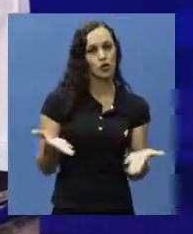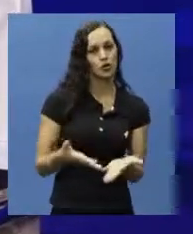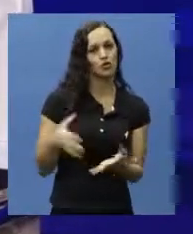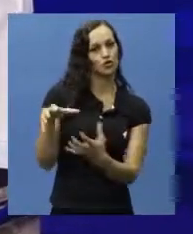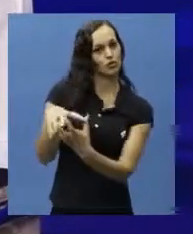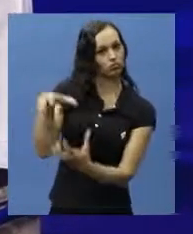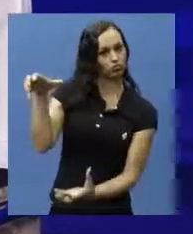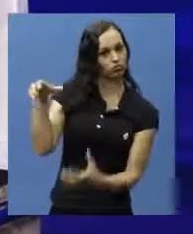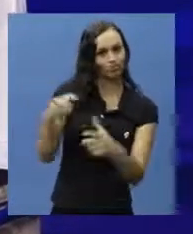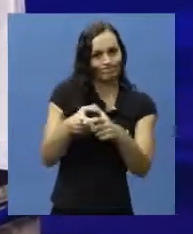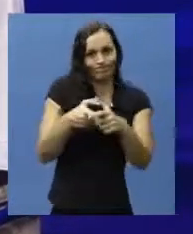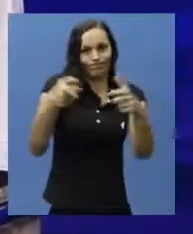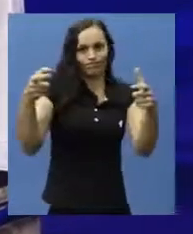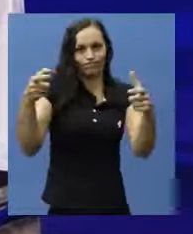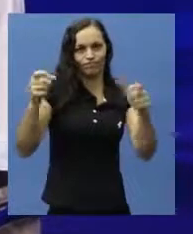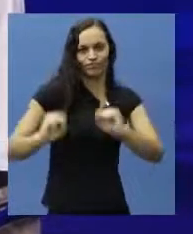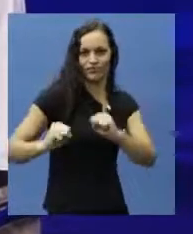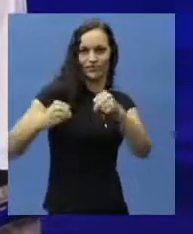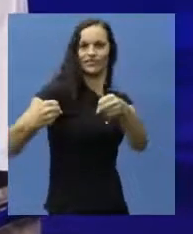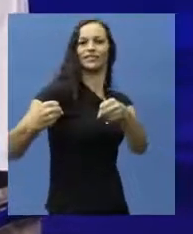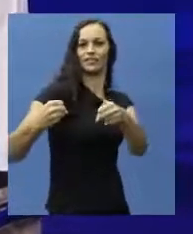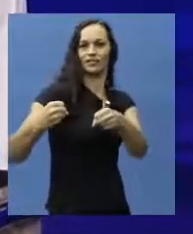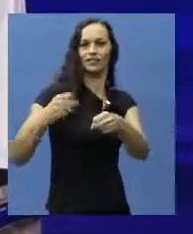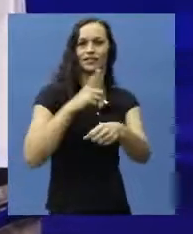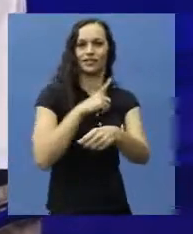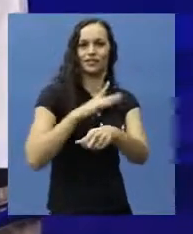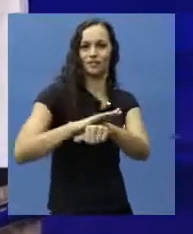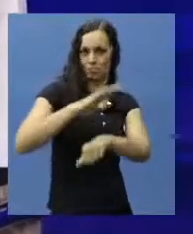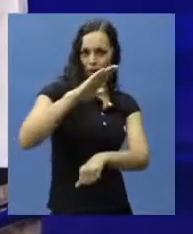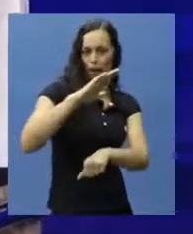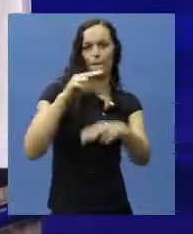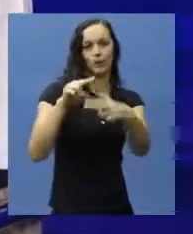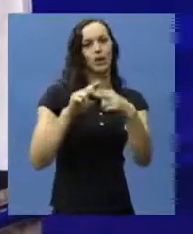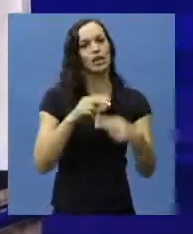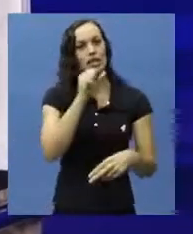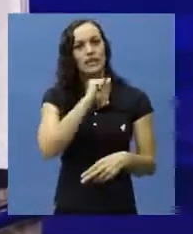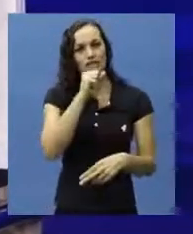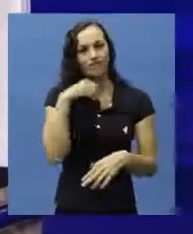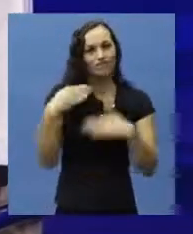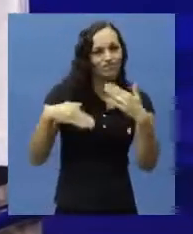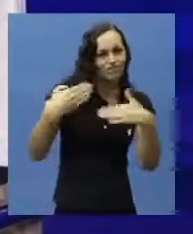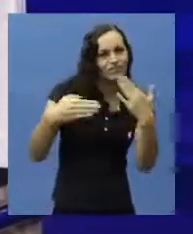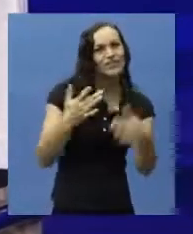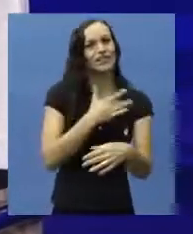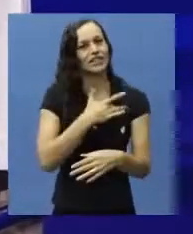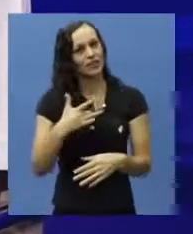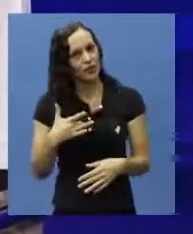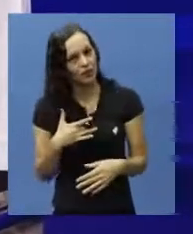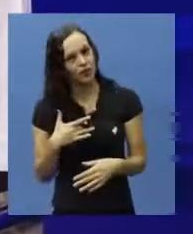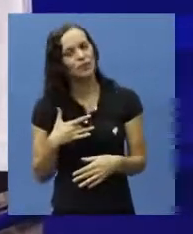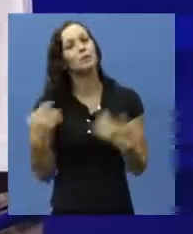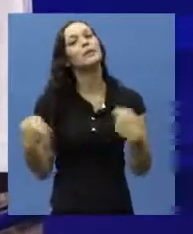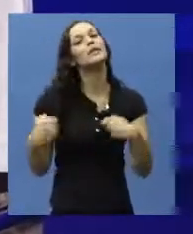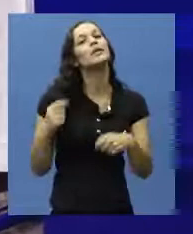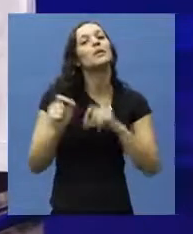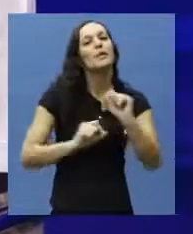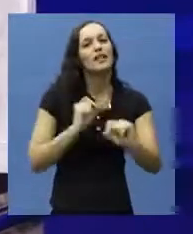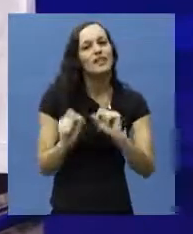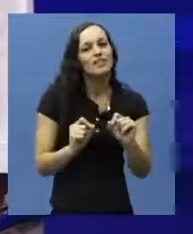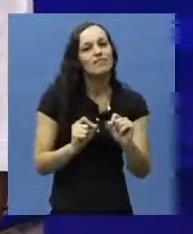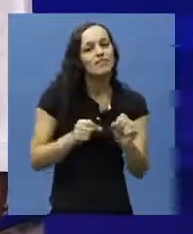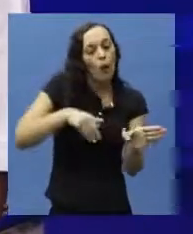de idosos ativos. Então, para envelhecer com qualidade de vida, com saúde, precisamos o quê?